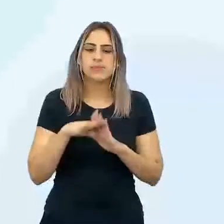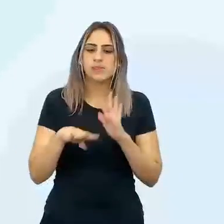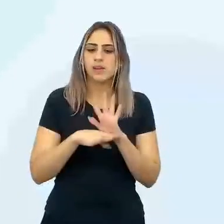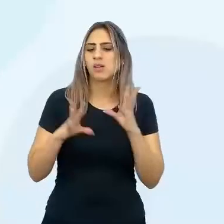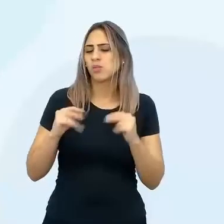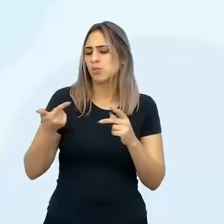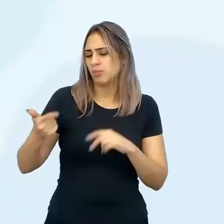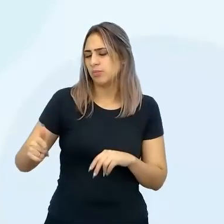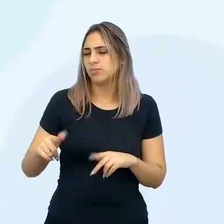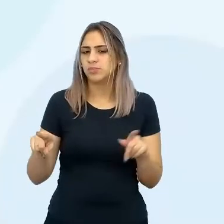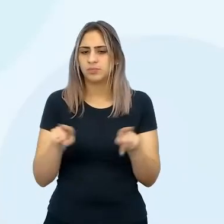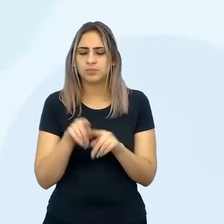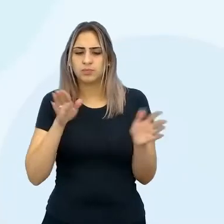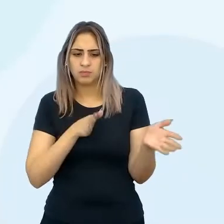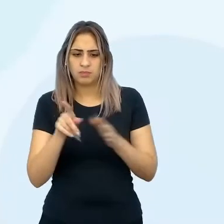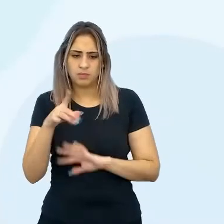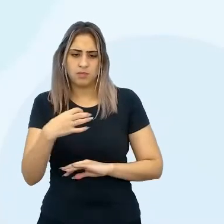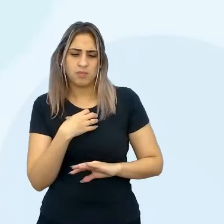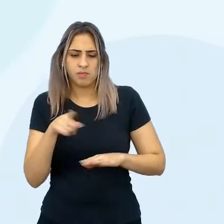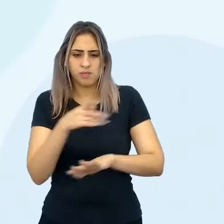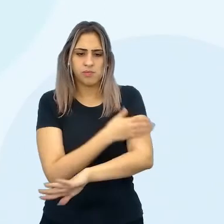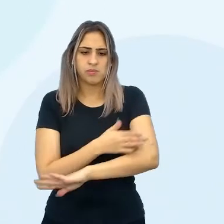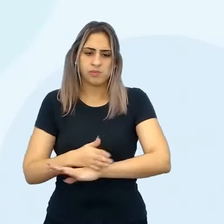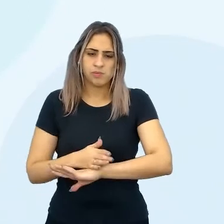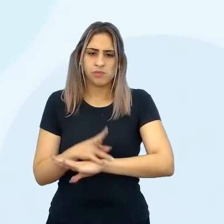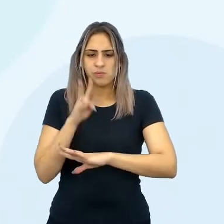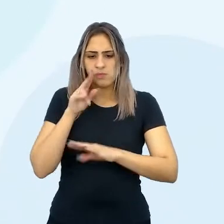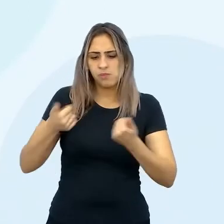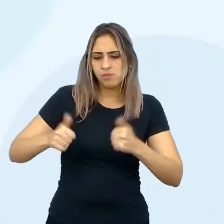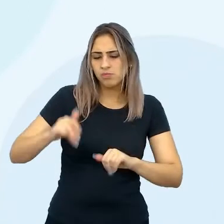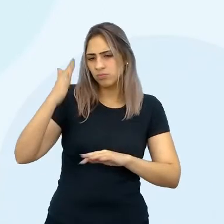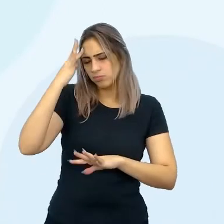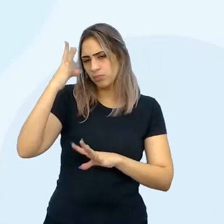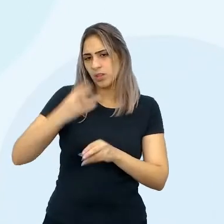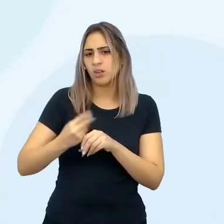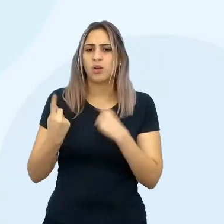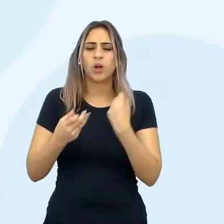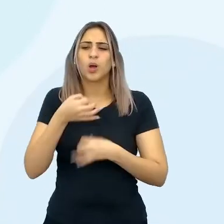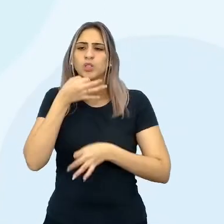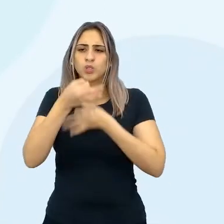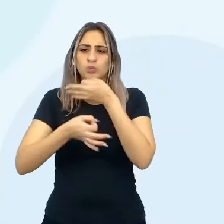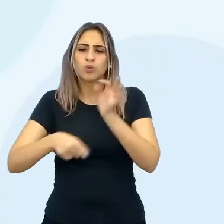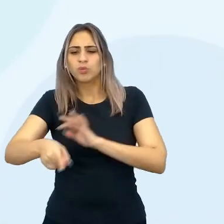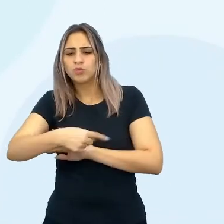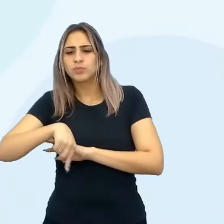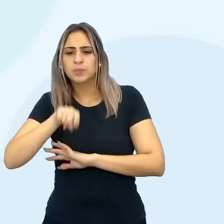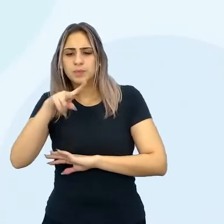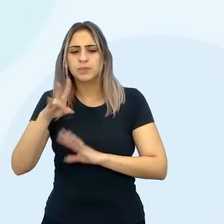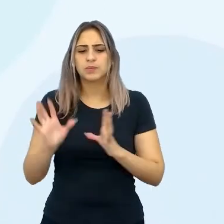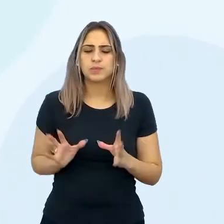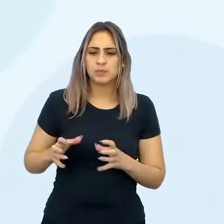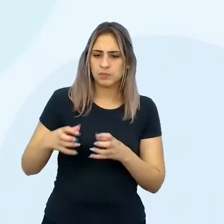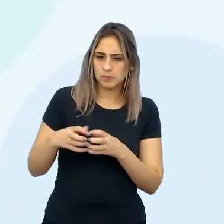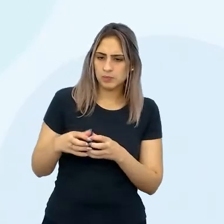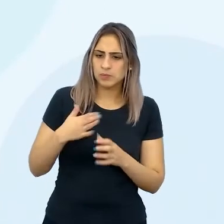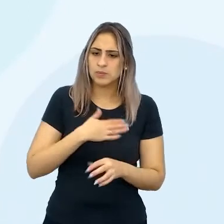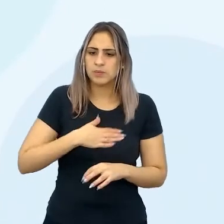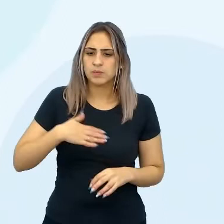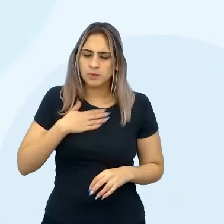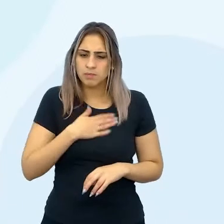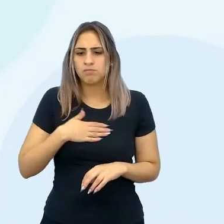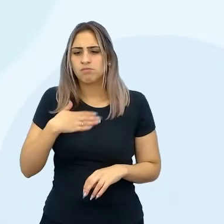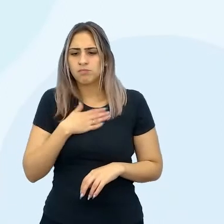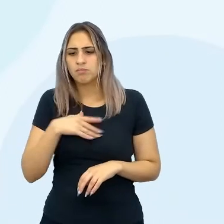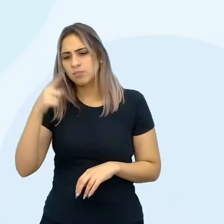tudo mais. E nesse ponto, você começa a já entender sobre quais assuntos você ou o seu grupo gosta de